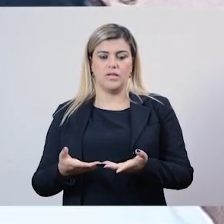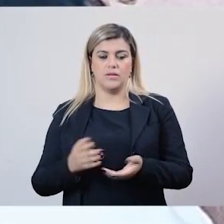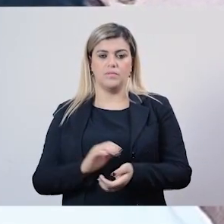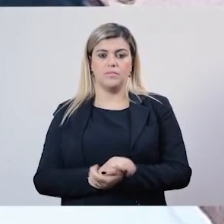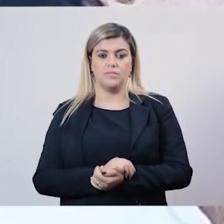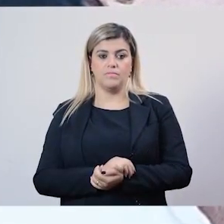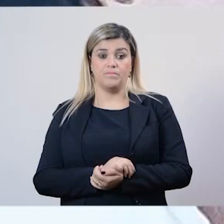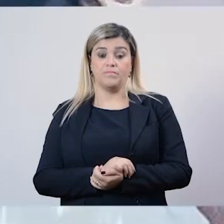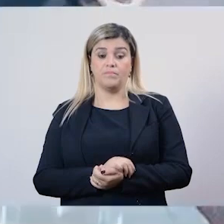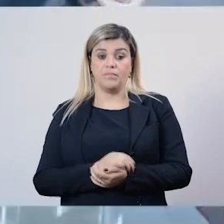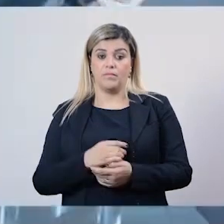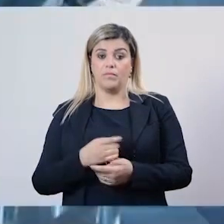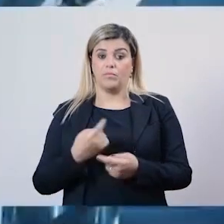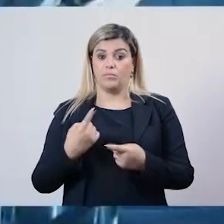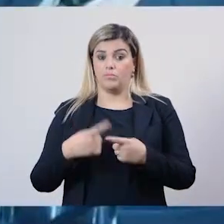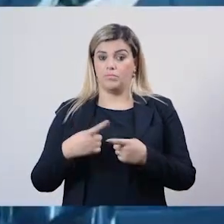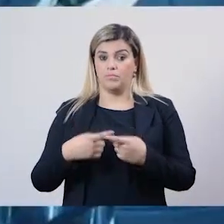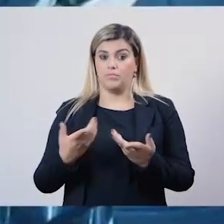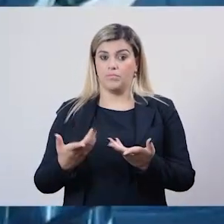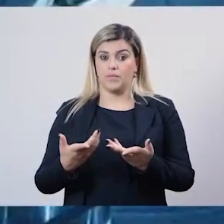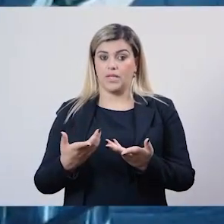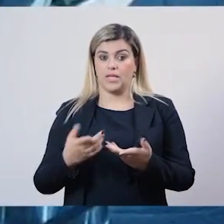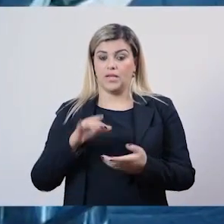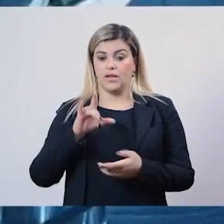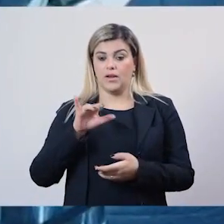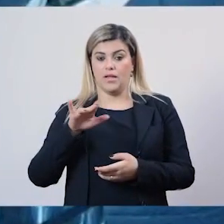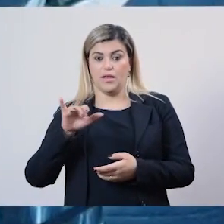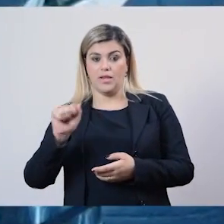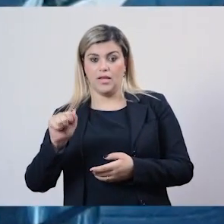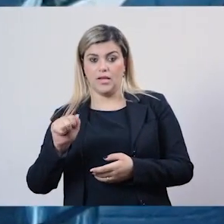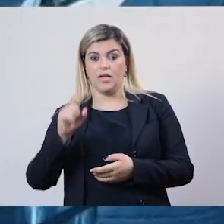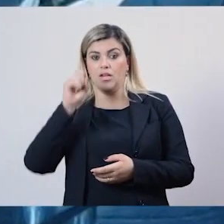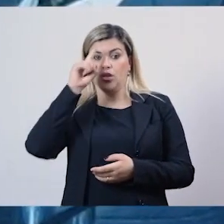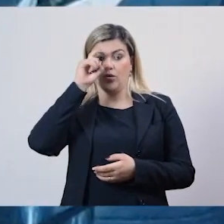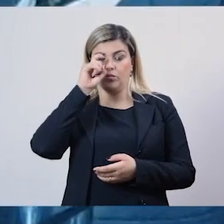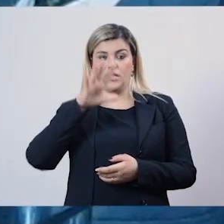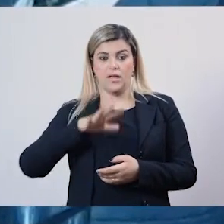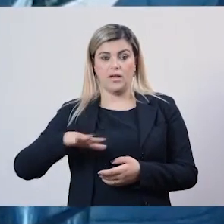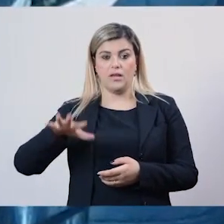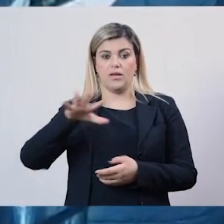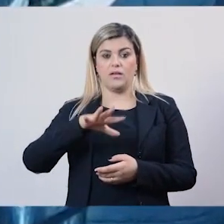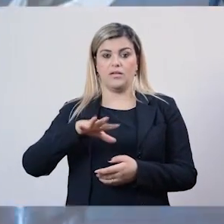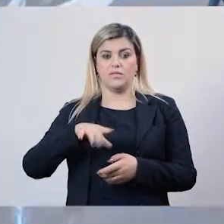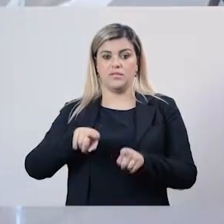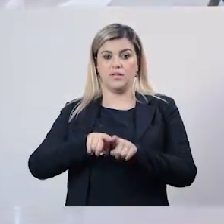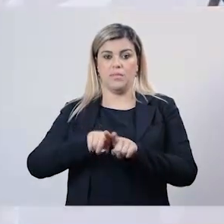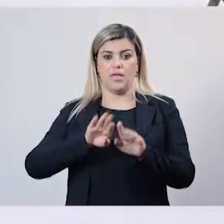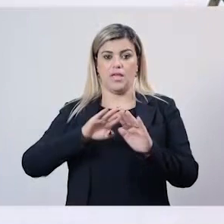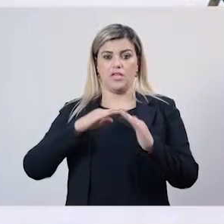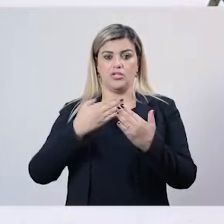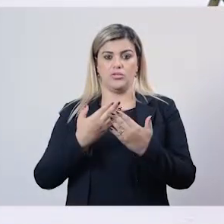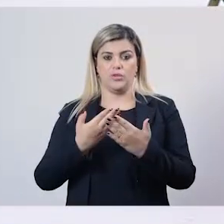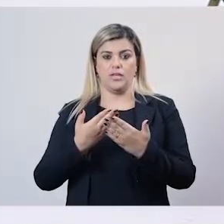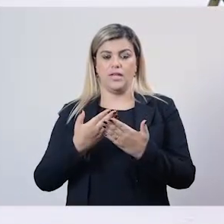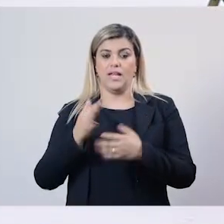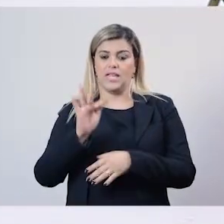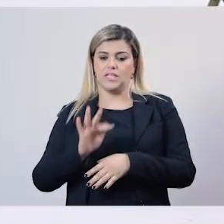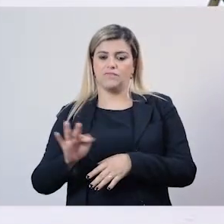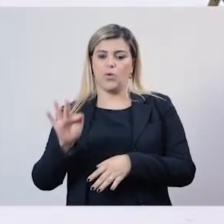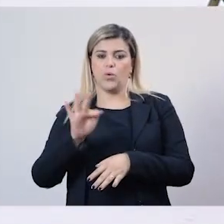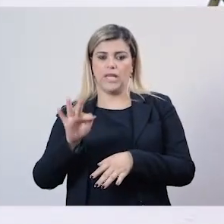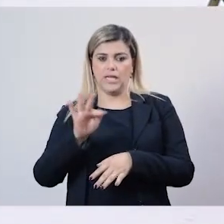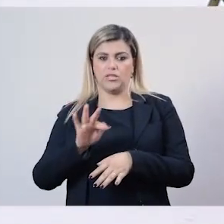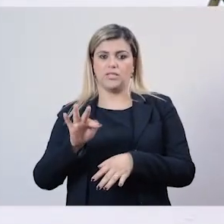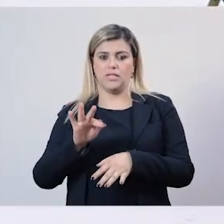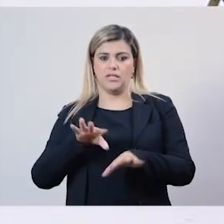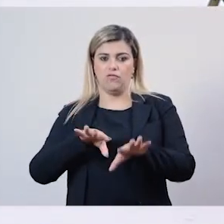Tanto nas clínicas hospitalares, na rede hospitalar, quanto nas escolas também. Nas escolas de formação de fisioterapeutas. Formação